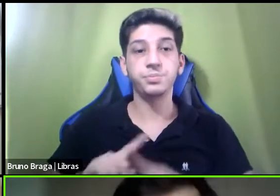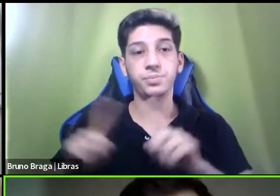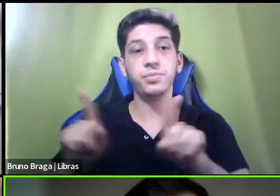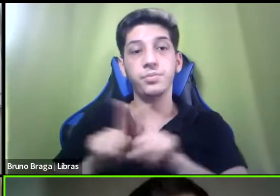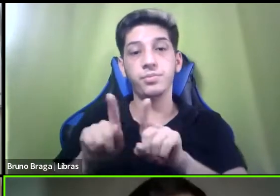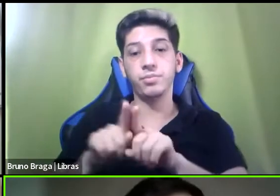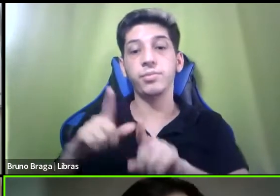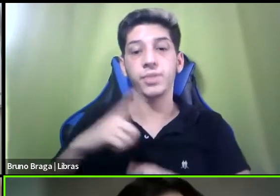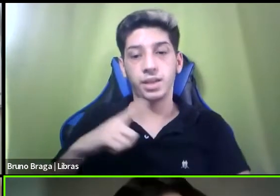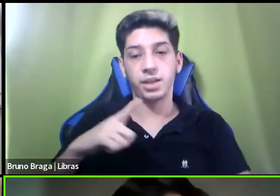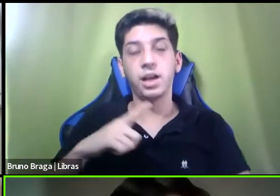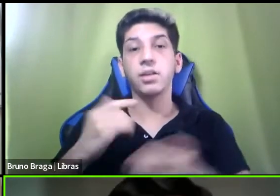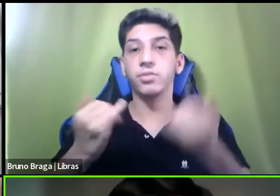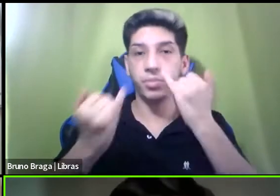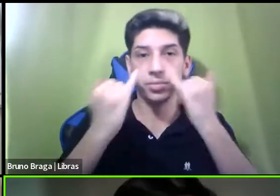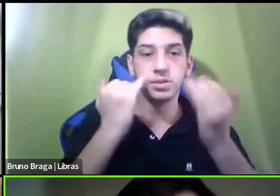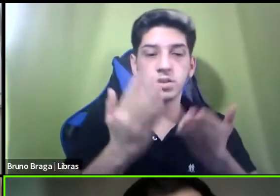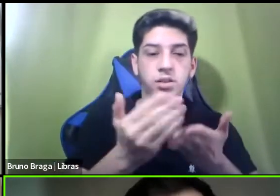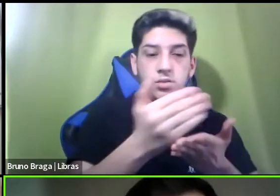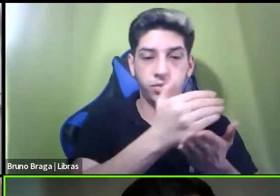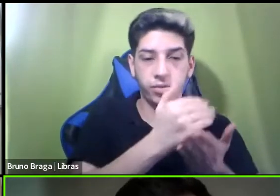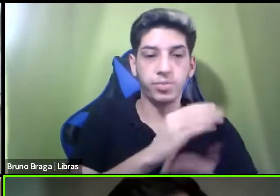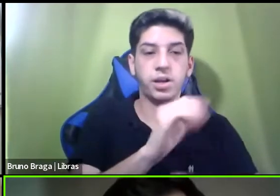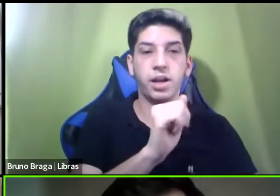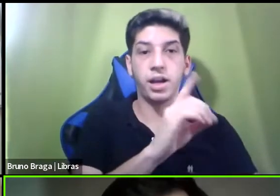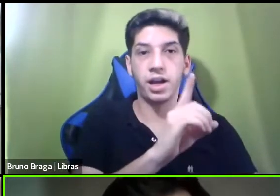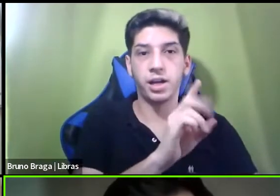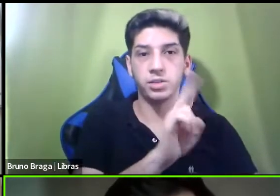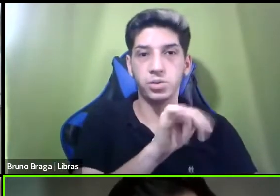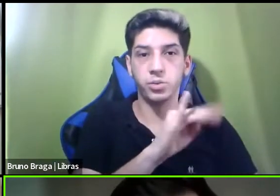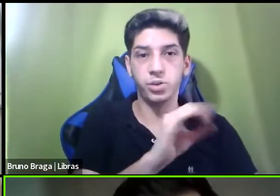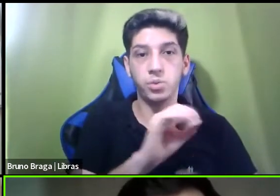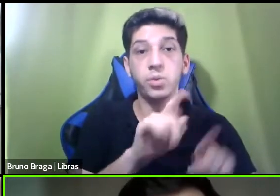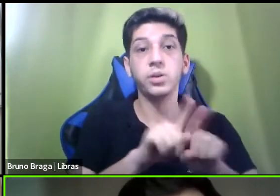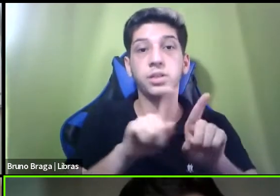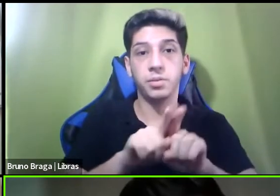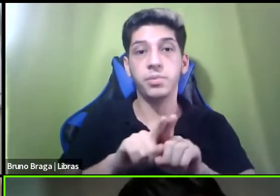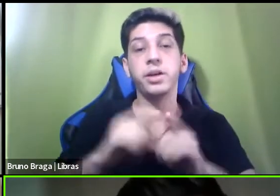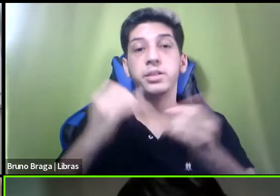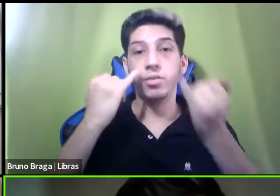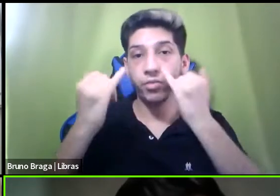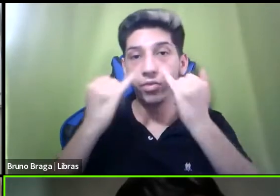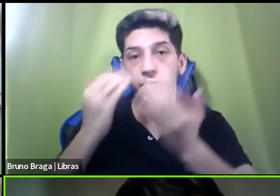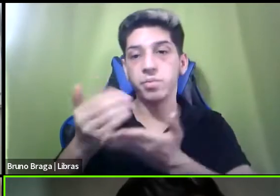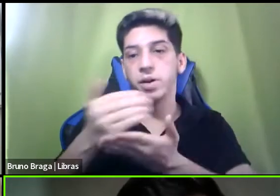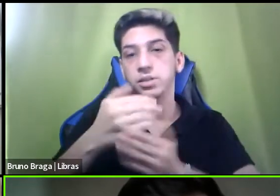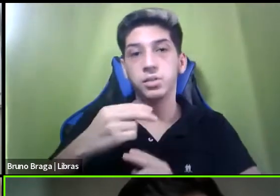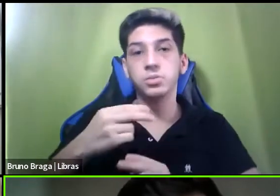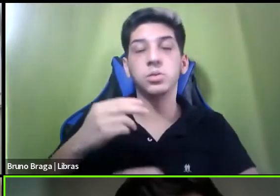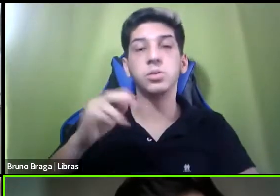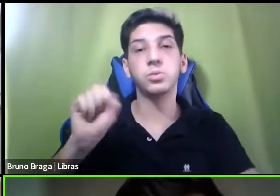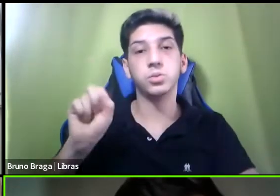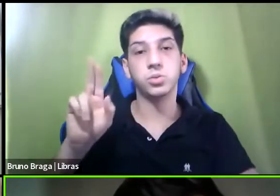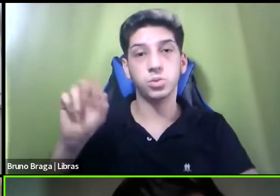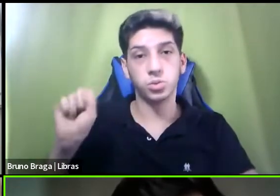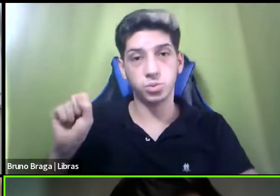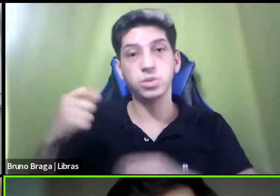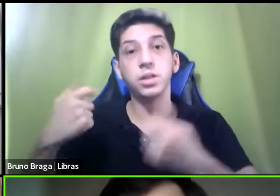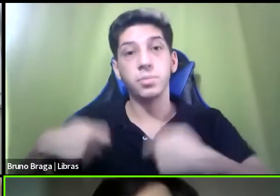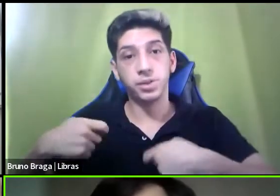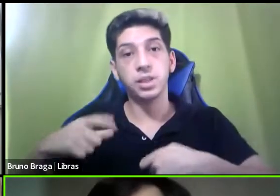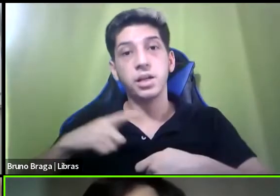dos dados do CADÚNICO os dados do SUS que também precisariam ser mais fortalecidos mais